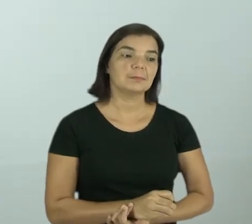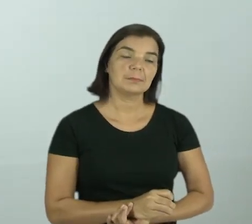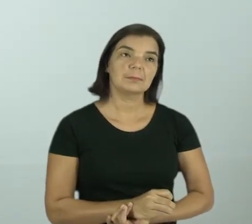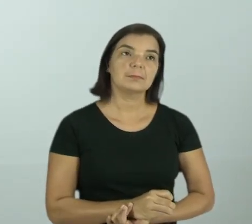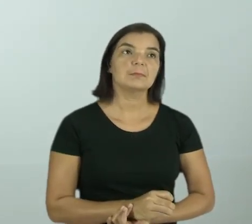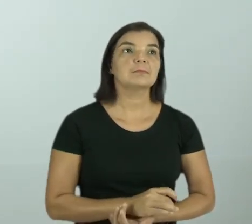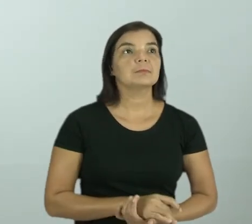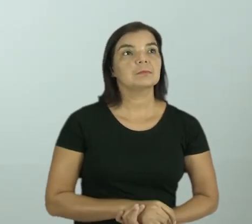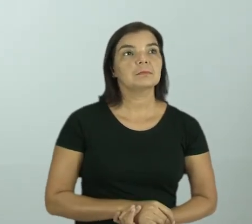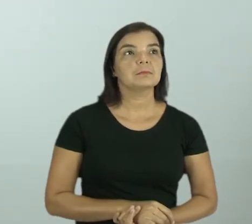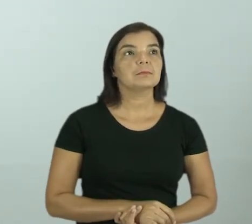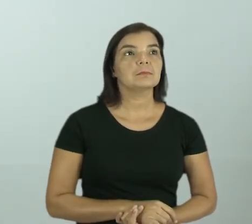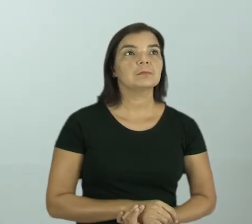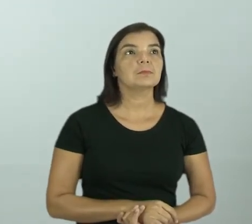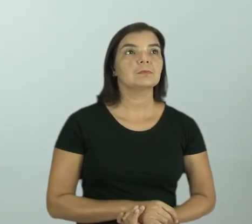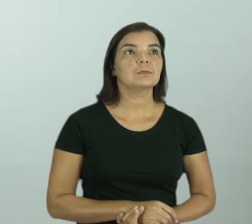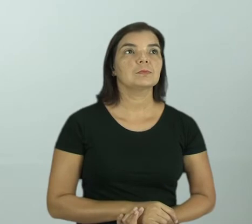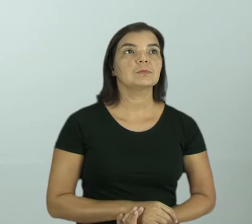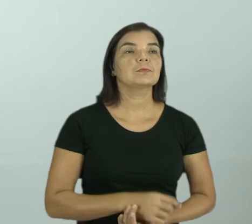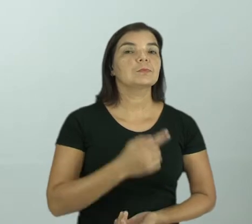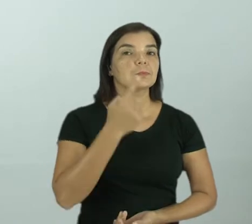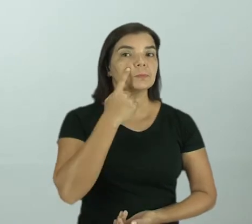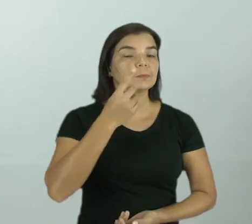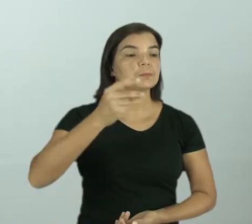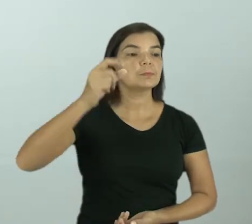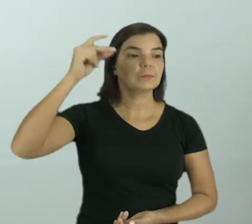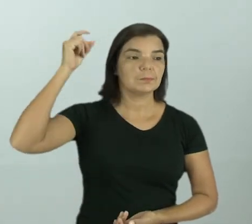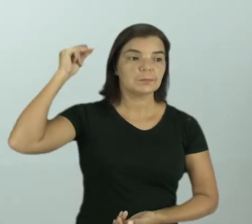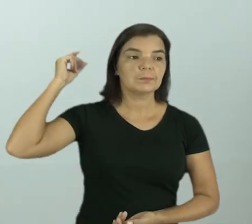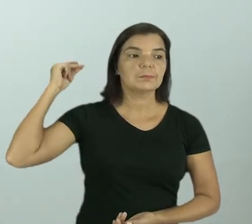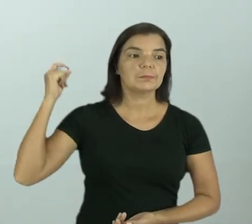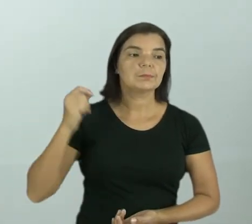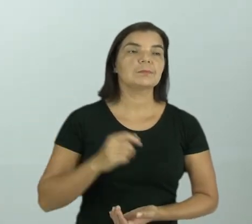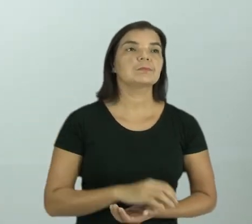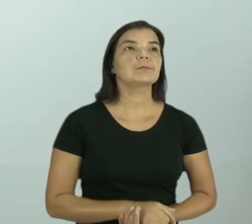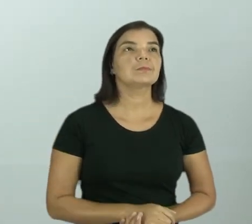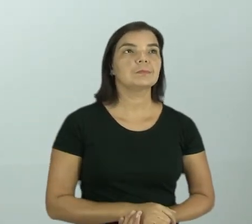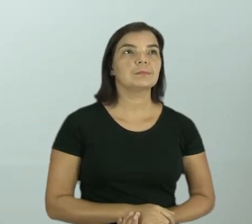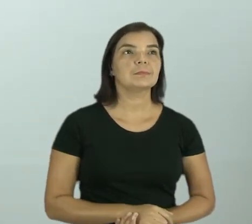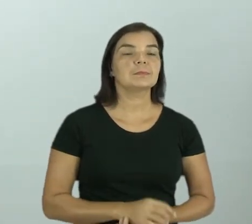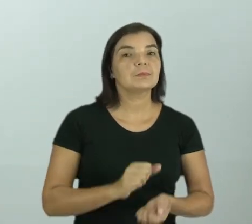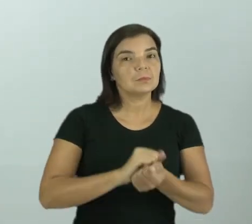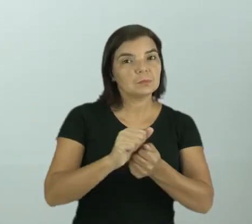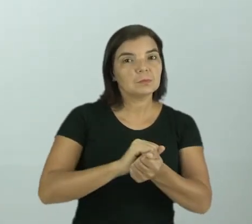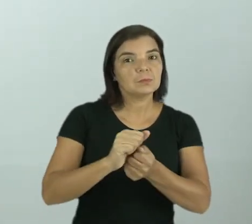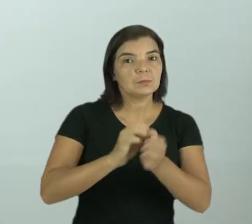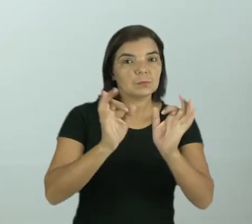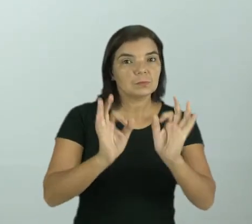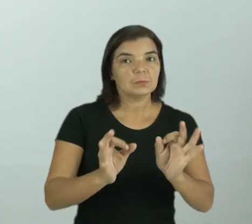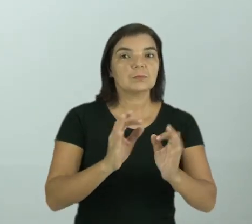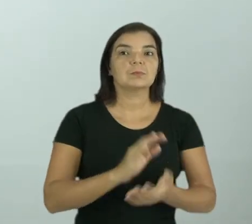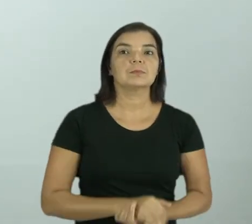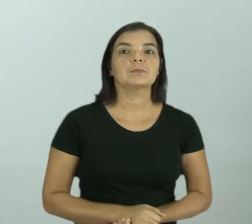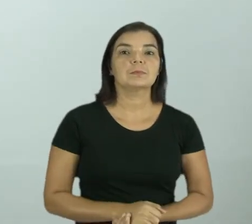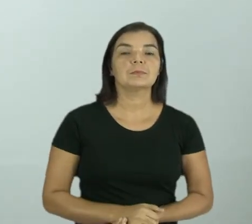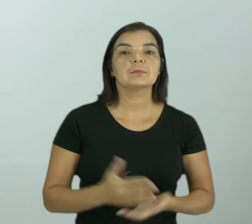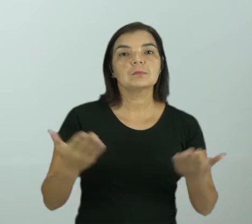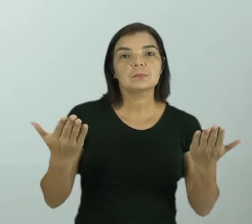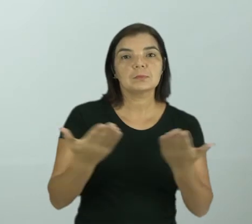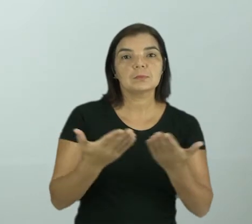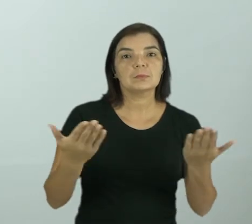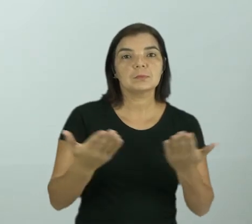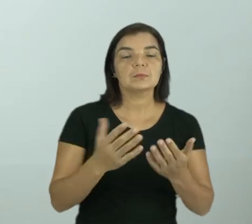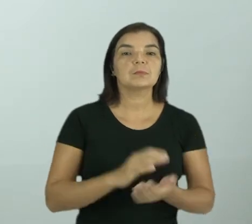Aqui. antigamente, como lavavam suas roupas, certo? E hoje,